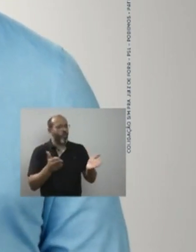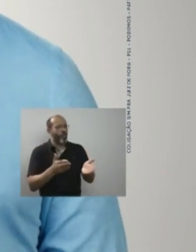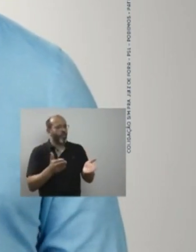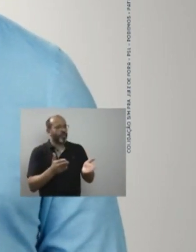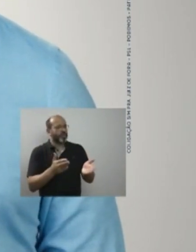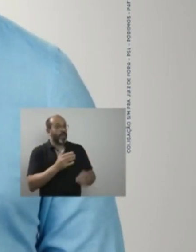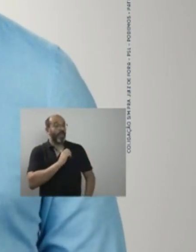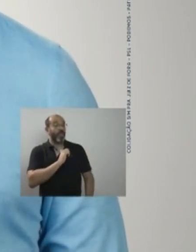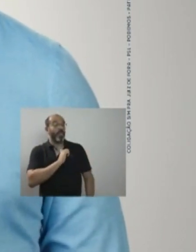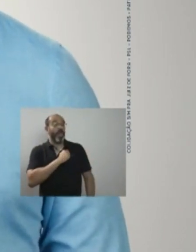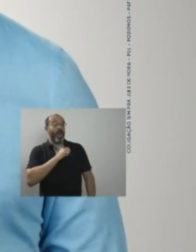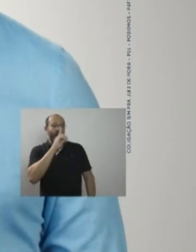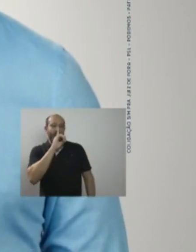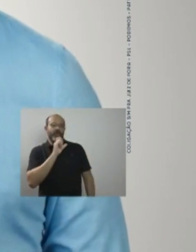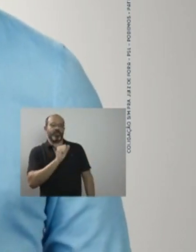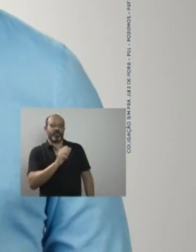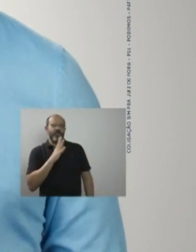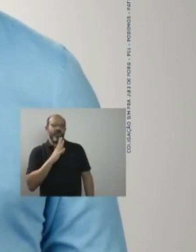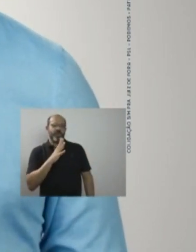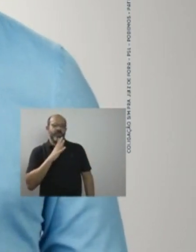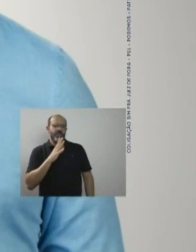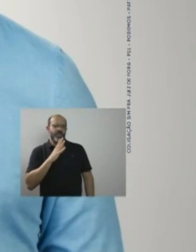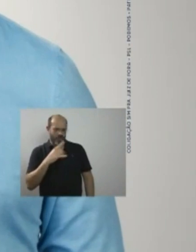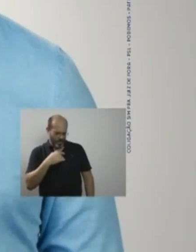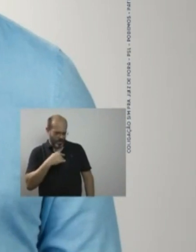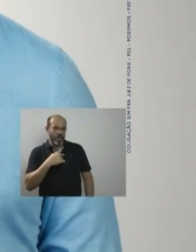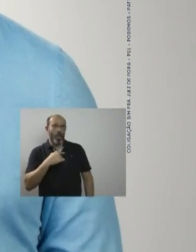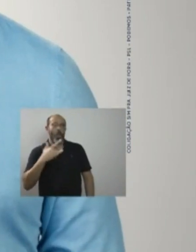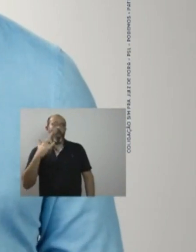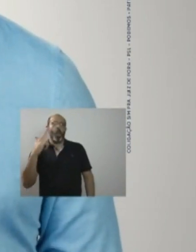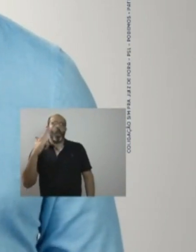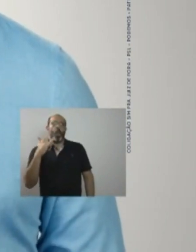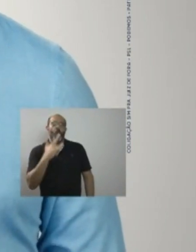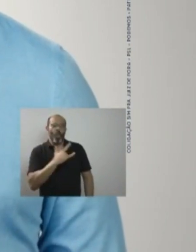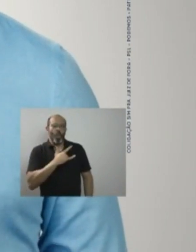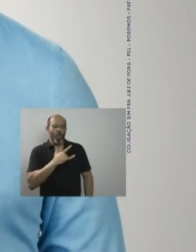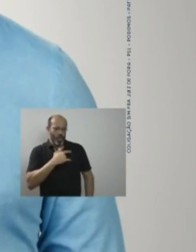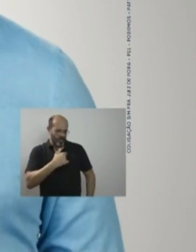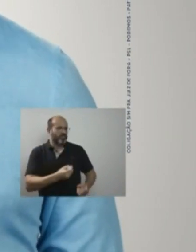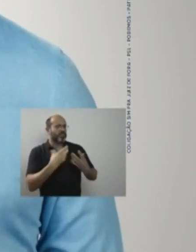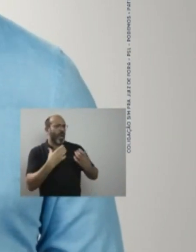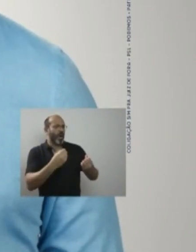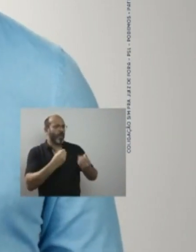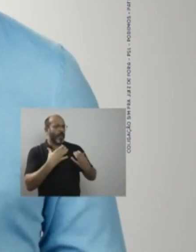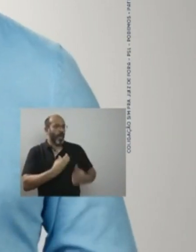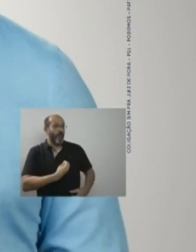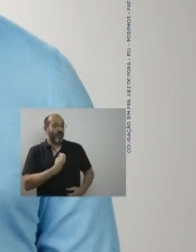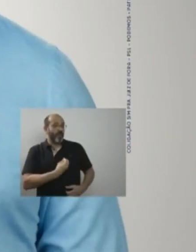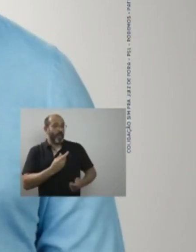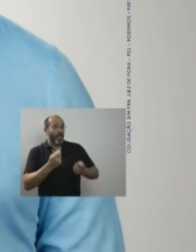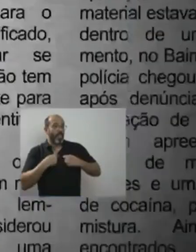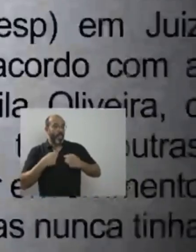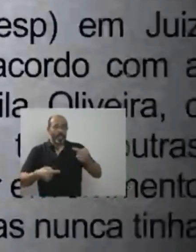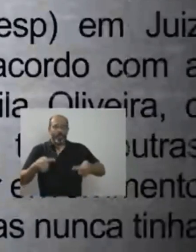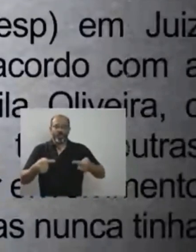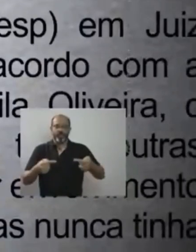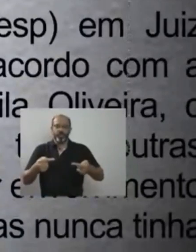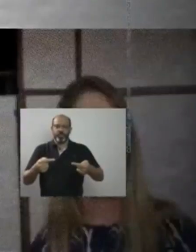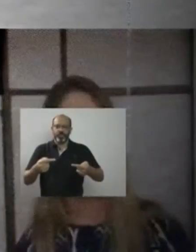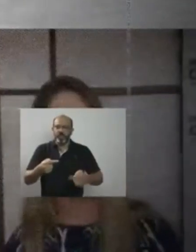e delegada. Hoje, nós vamos falar de uma Sheila que eu conheço bem, a vereadora e deputada.